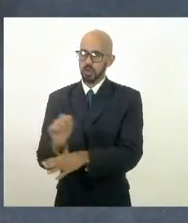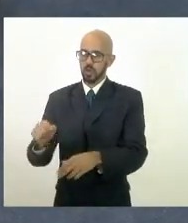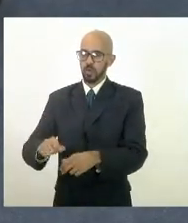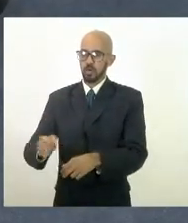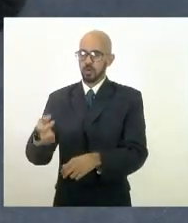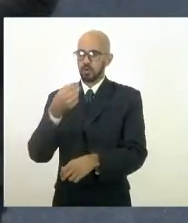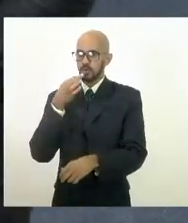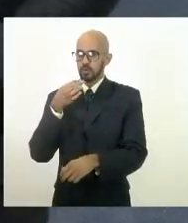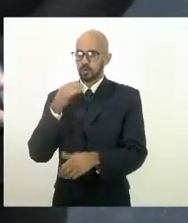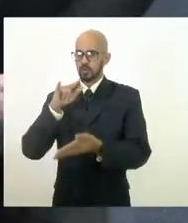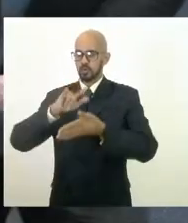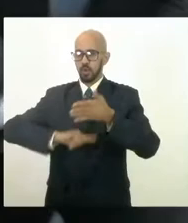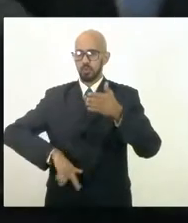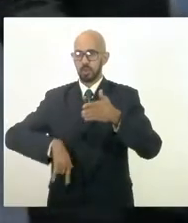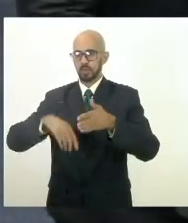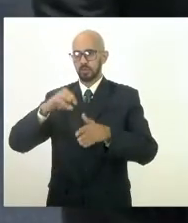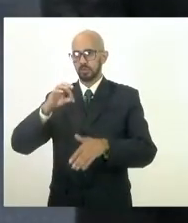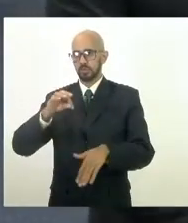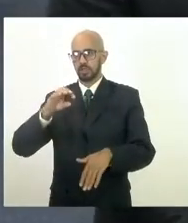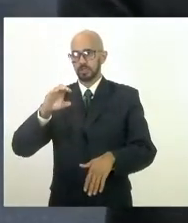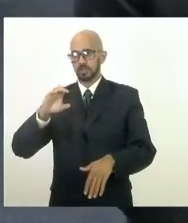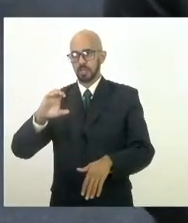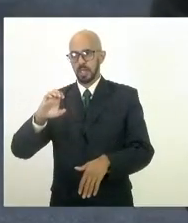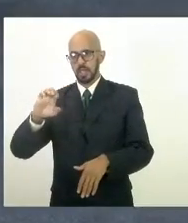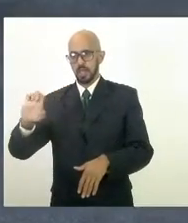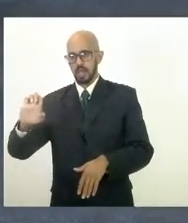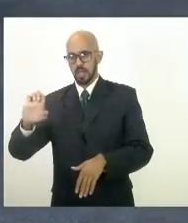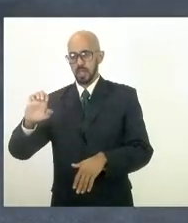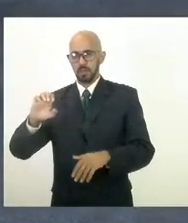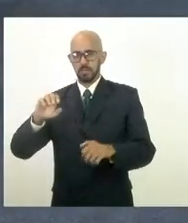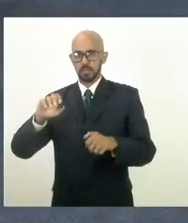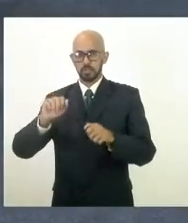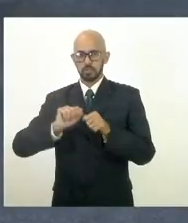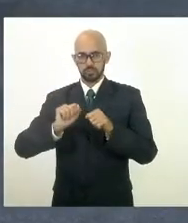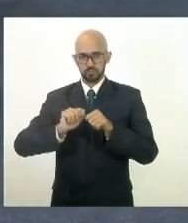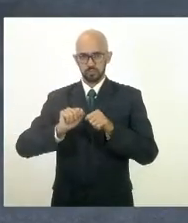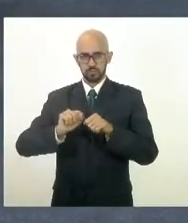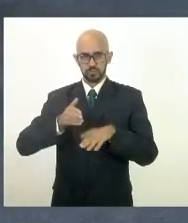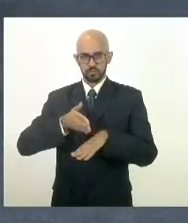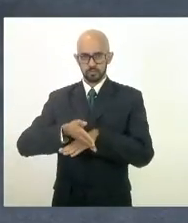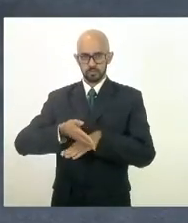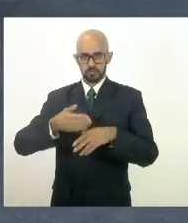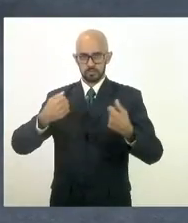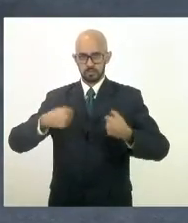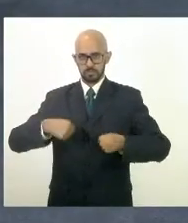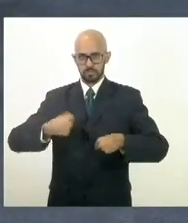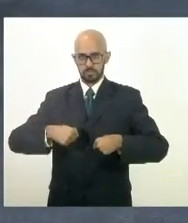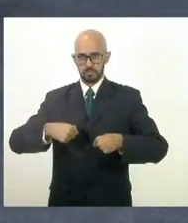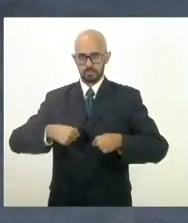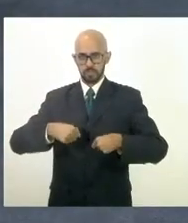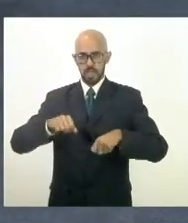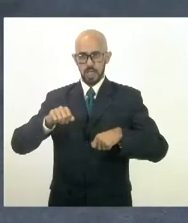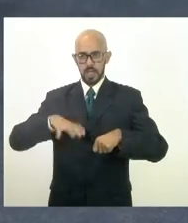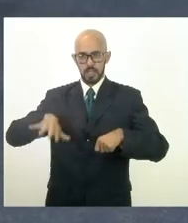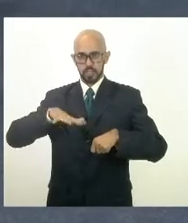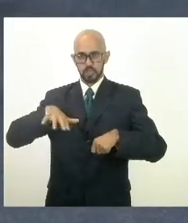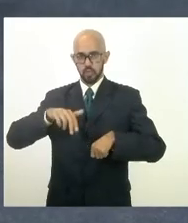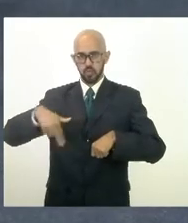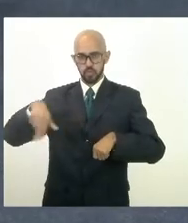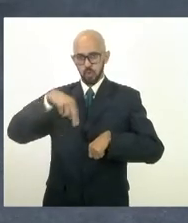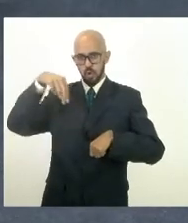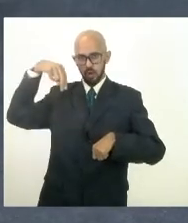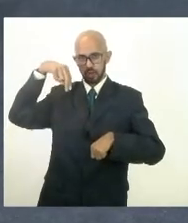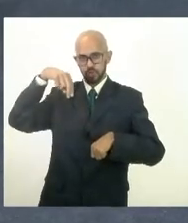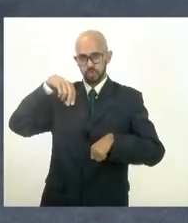tribunal de contas para poder a gente fazer a intervenção necessária a região norte e noroeste sonha com essa